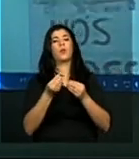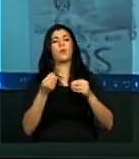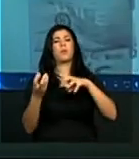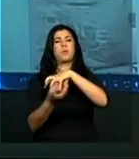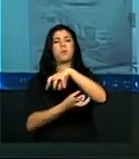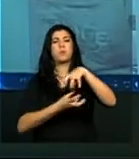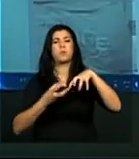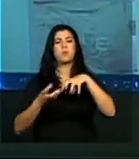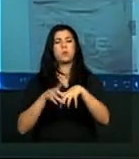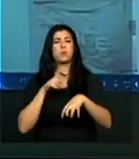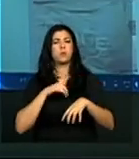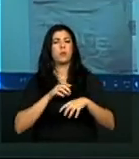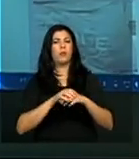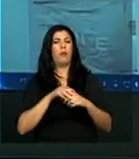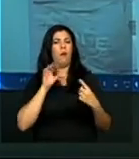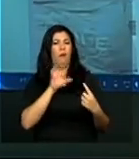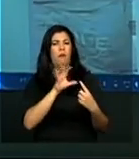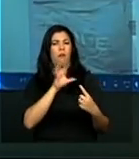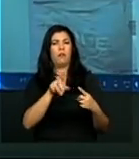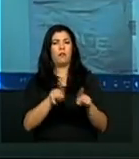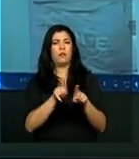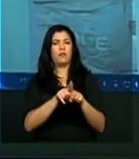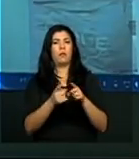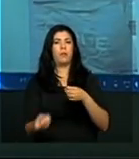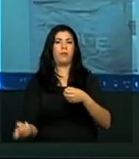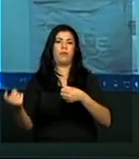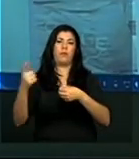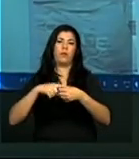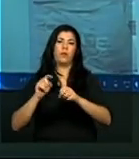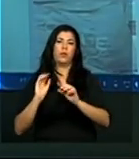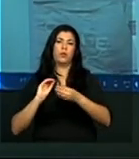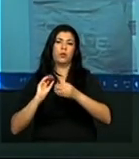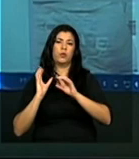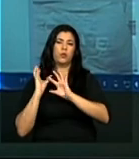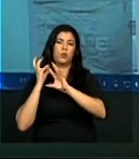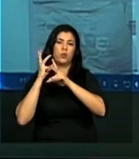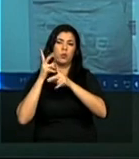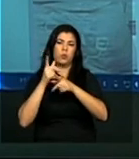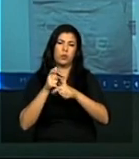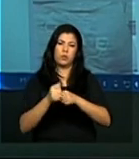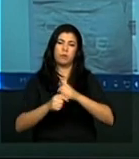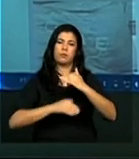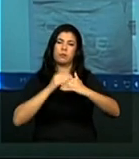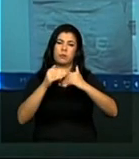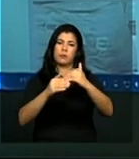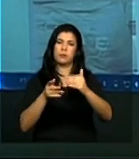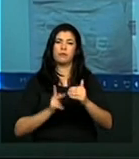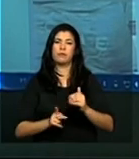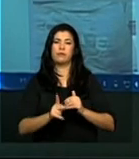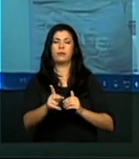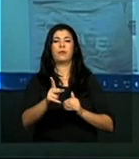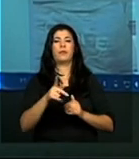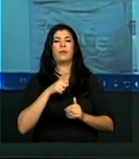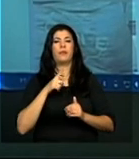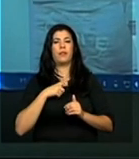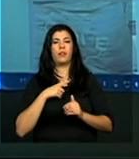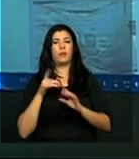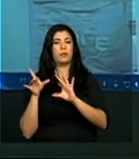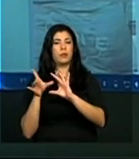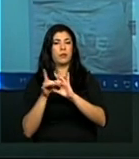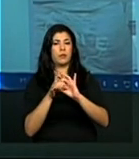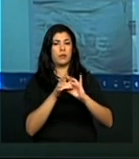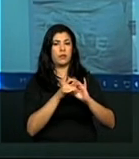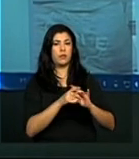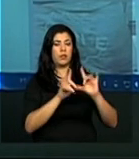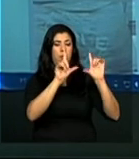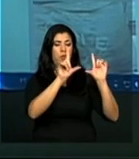do terror maior e depois como foi o processo de reconstrução. Ali também, sempre fazendo os links com os box, o mesmo